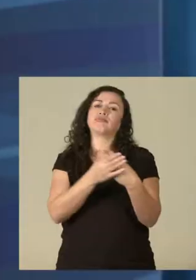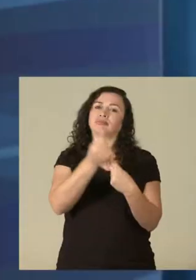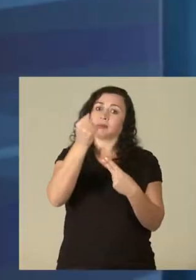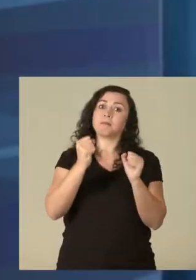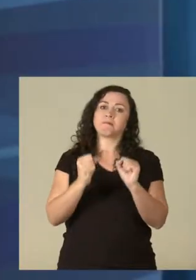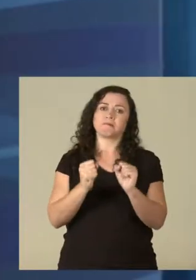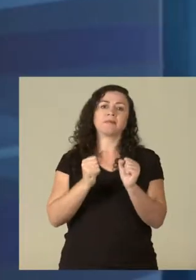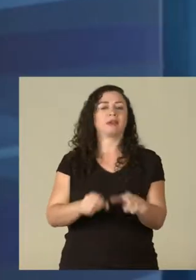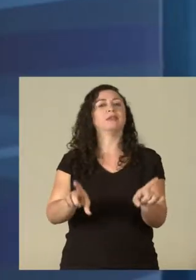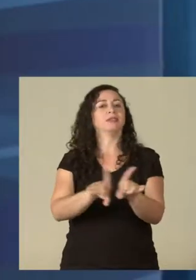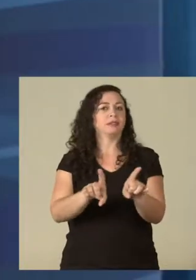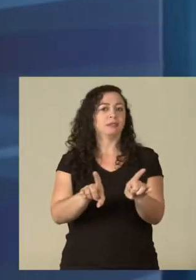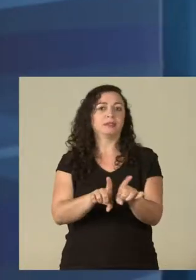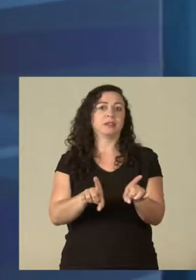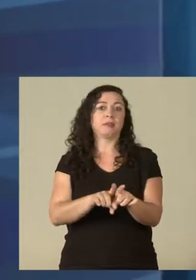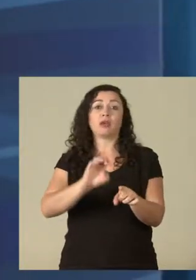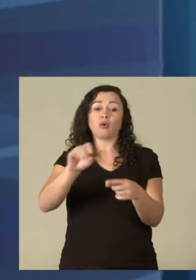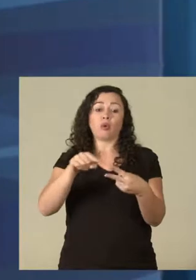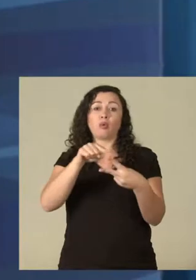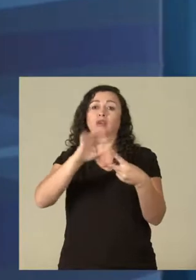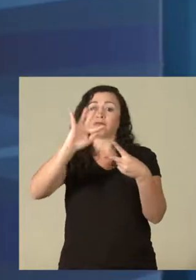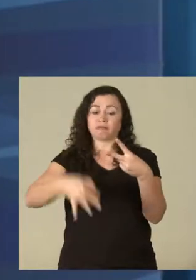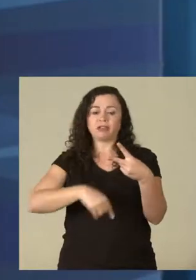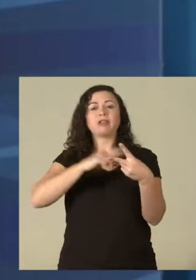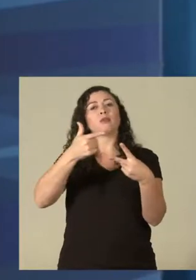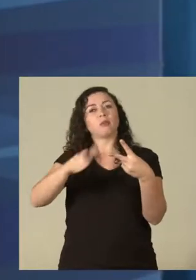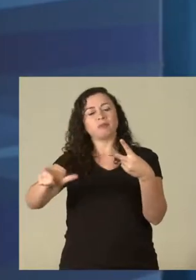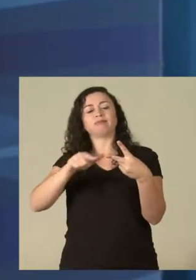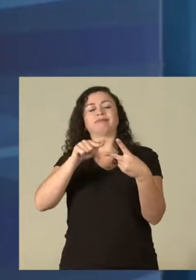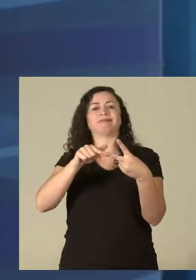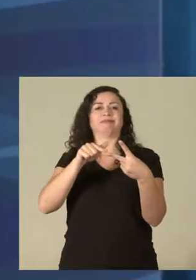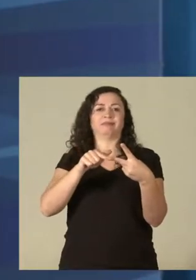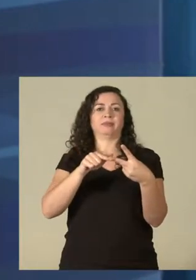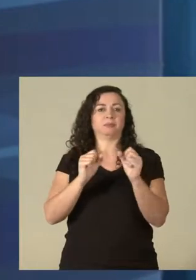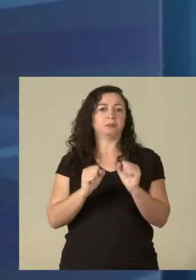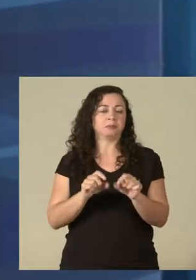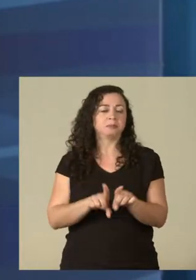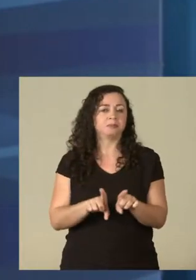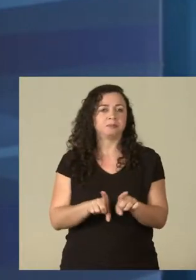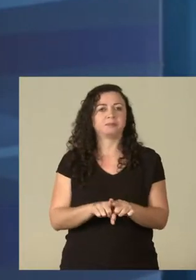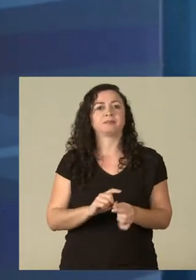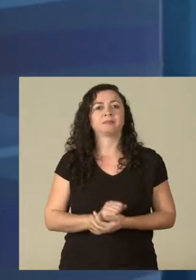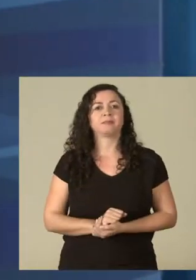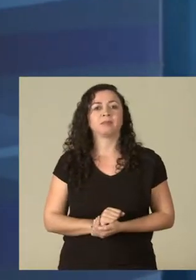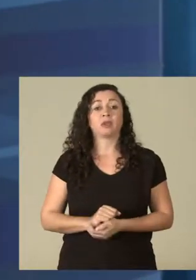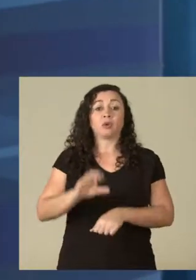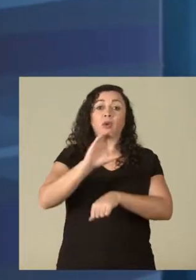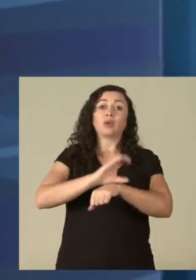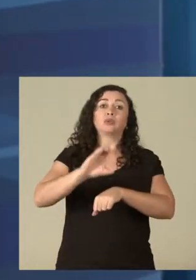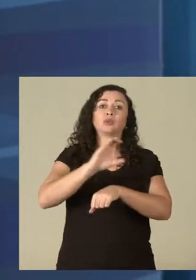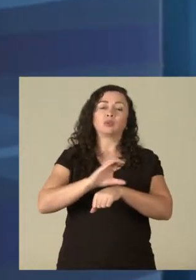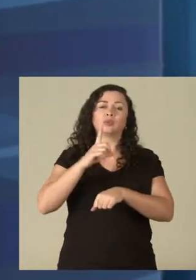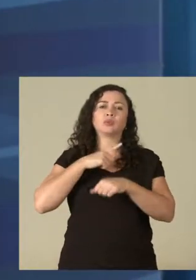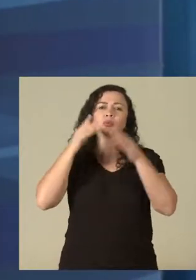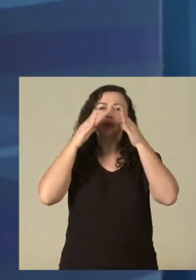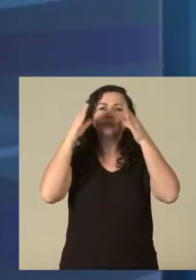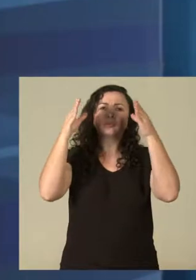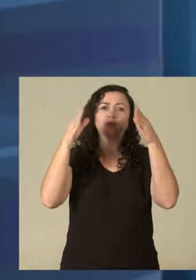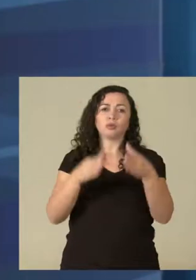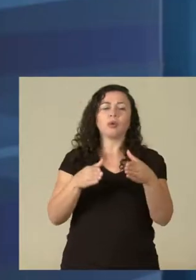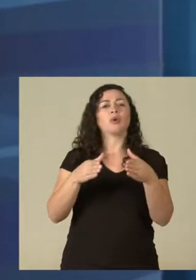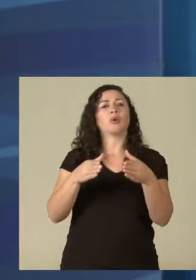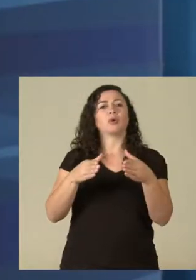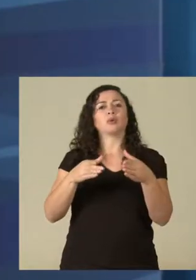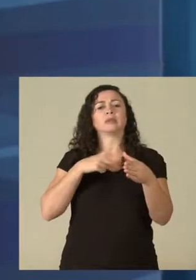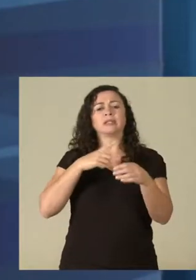simultaneamente ou em sequência uma depois da outra. É um curso que vai contemplar uma carga horária, uma